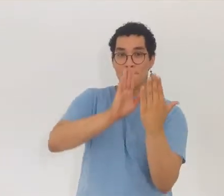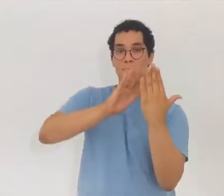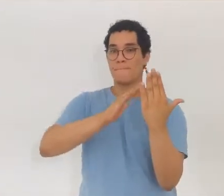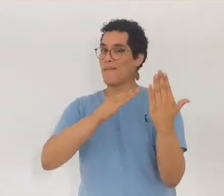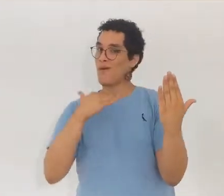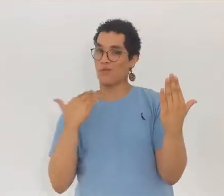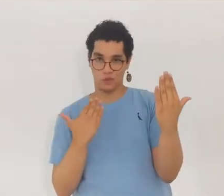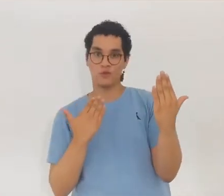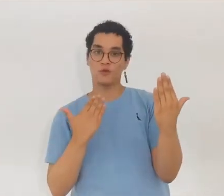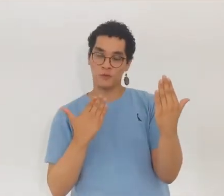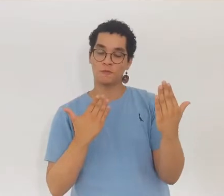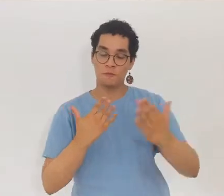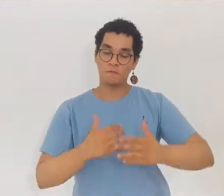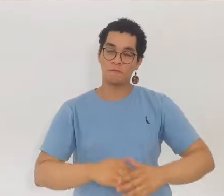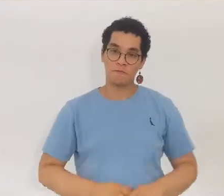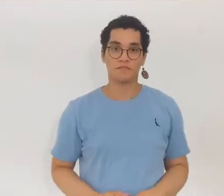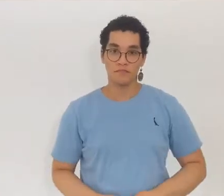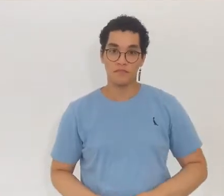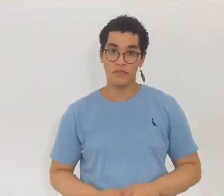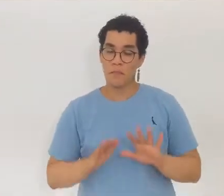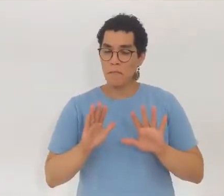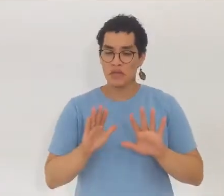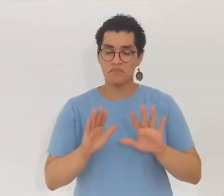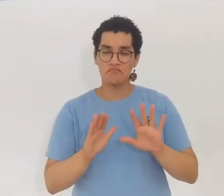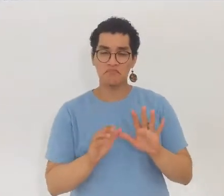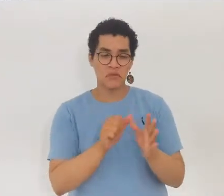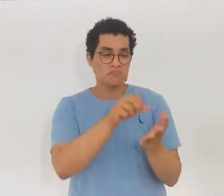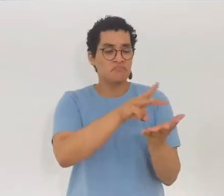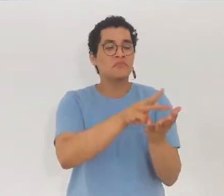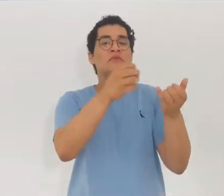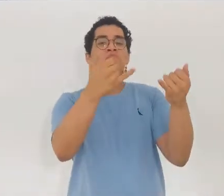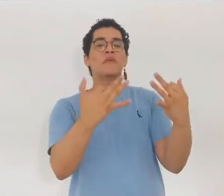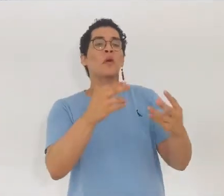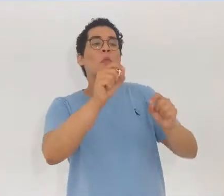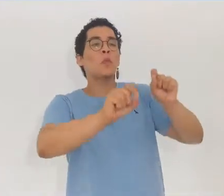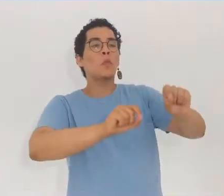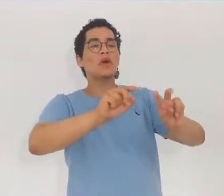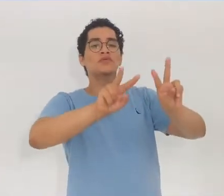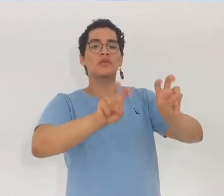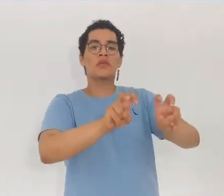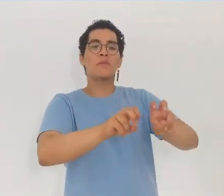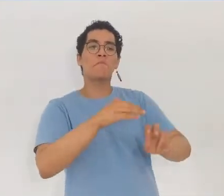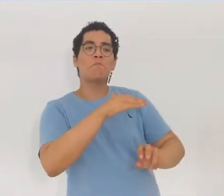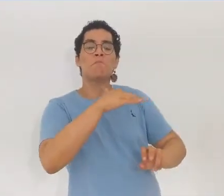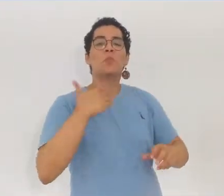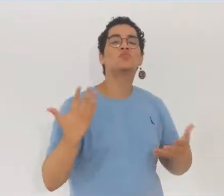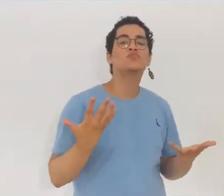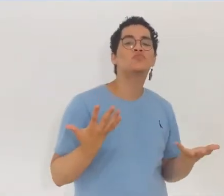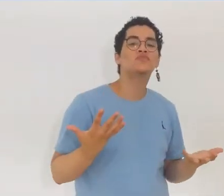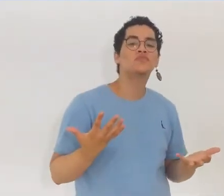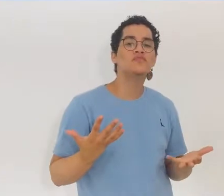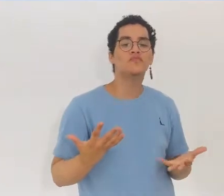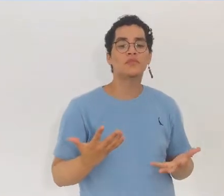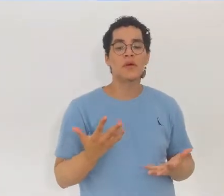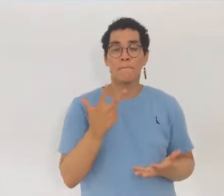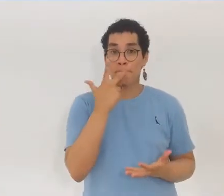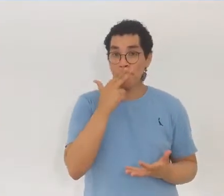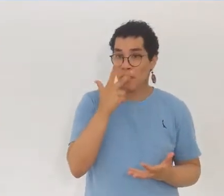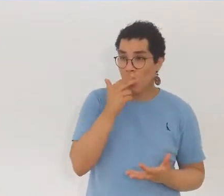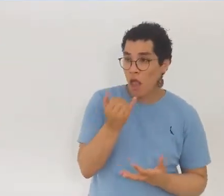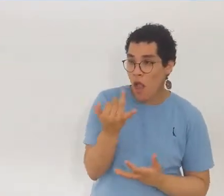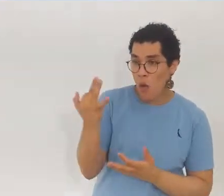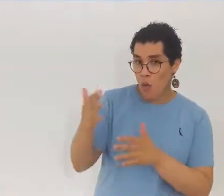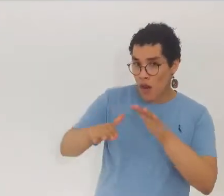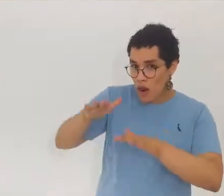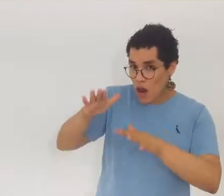nós um dia teremos que encarar a temida morte. Mas afinal de contas, o que diz o Espiritismo